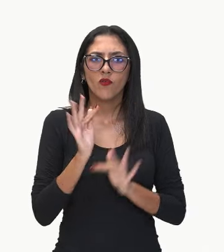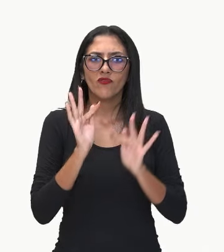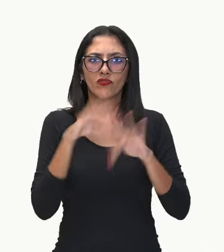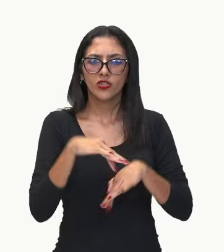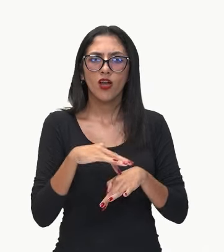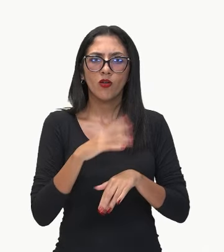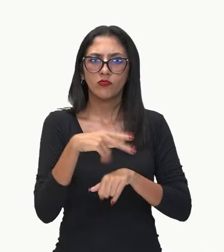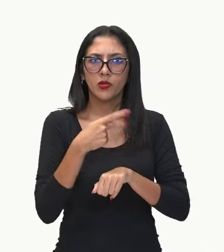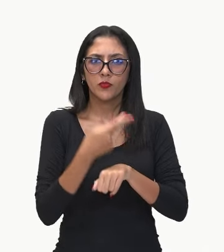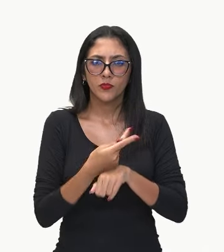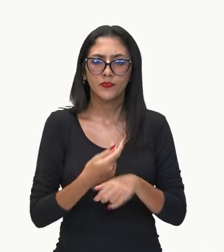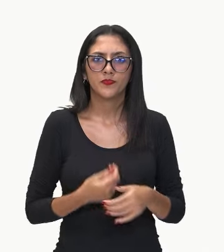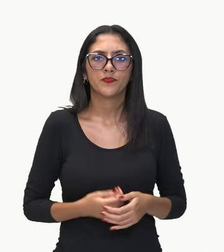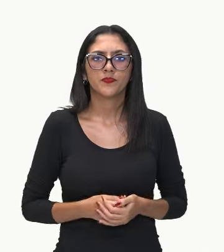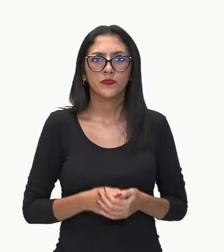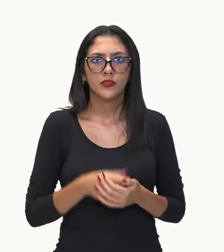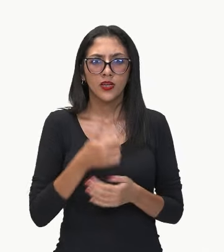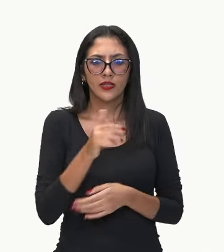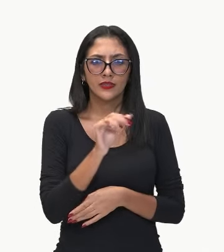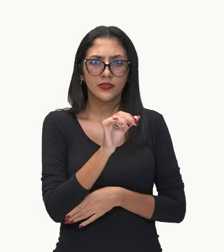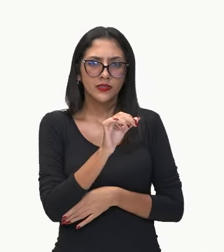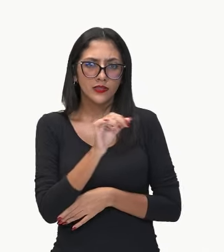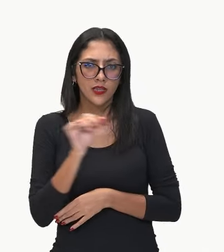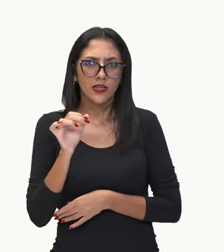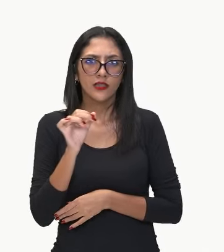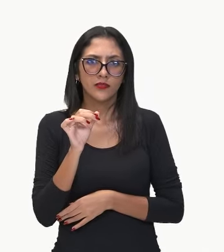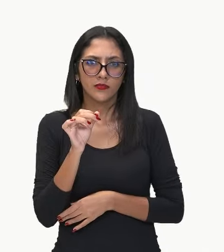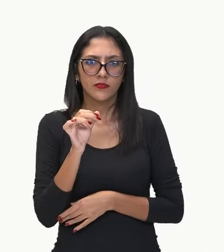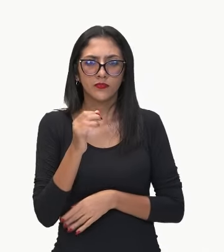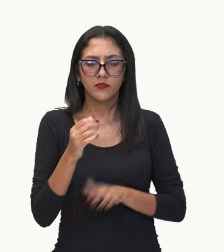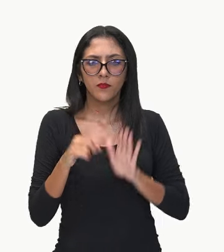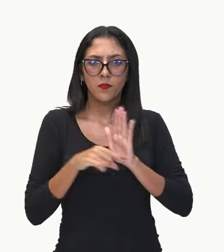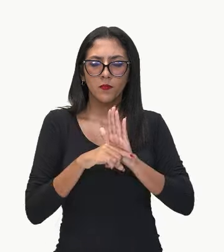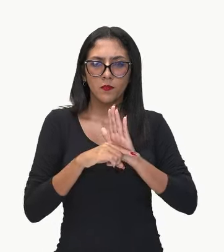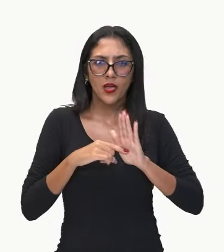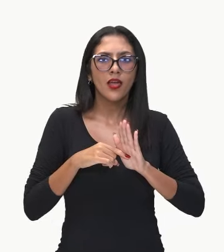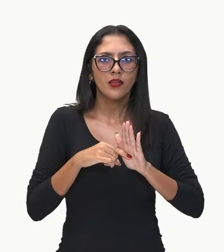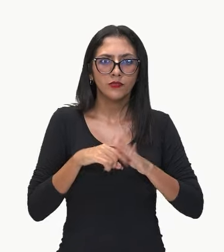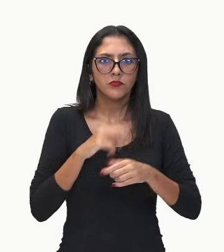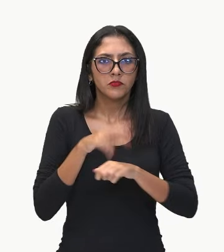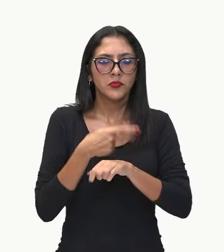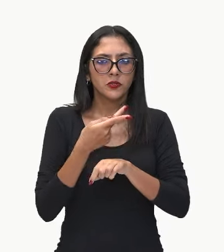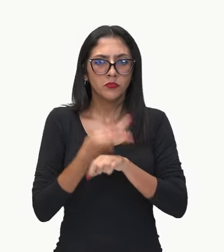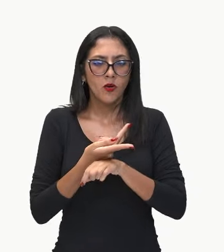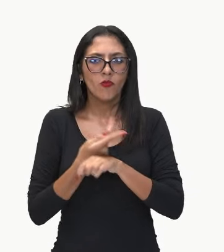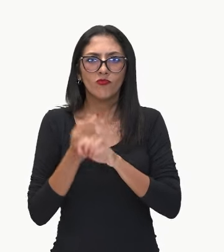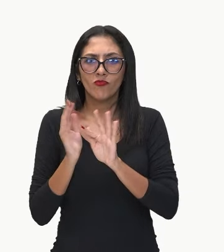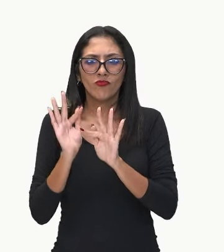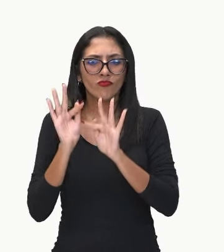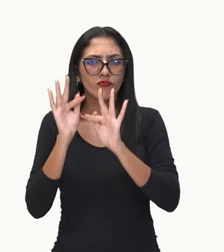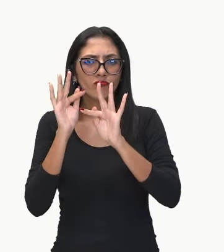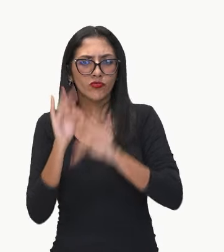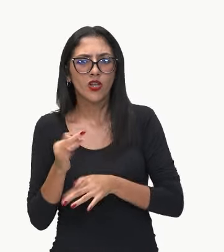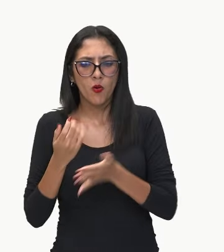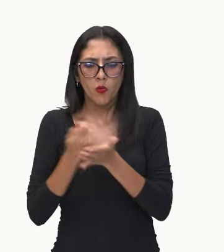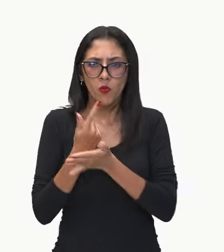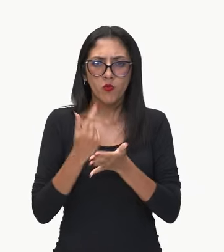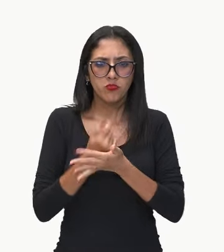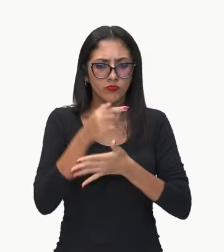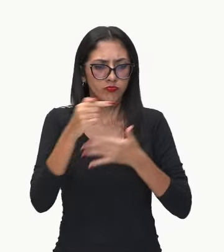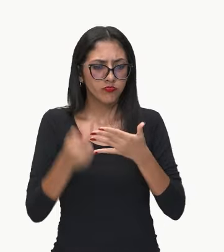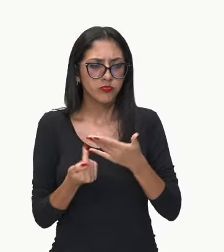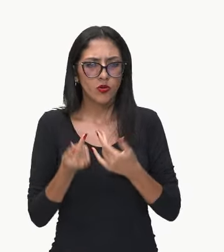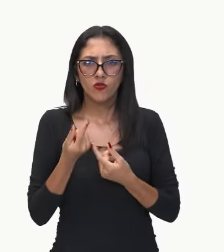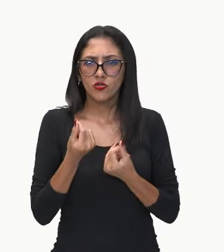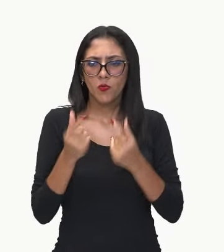Será R$,00, não é? Menos o valor que ela vai pagar por todos os itens aí que